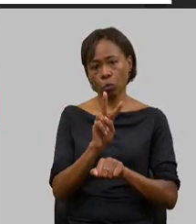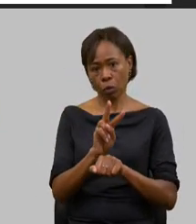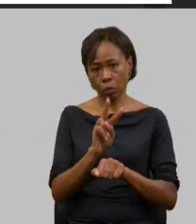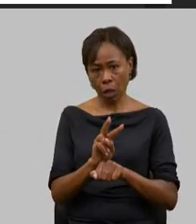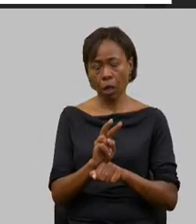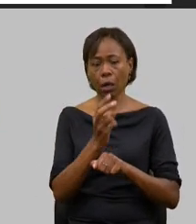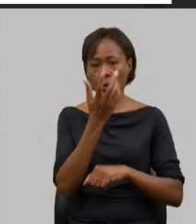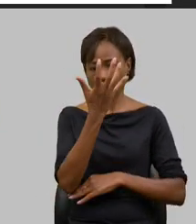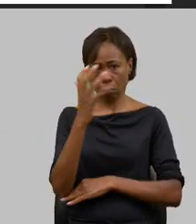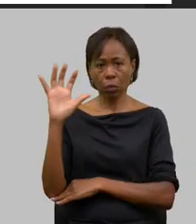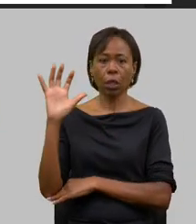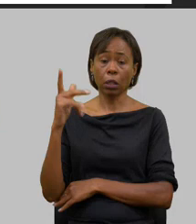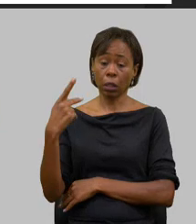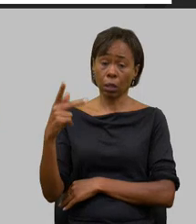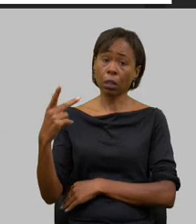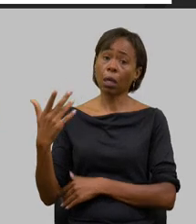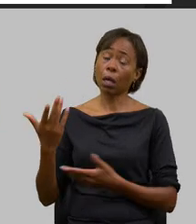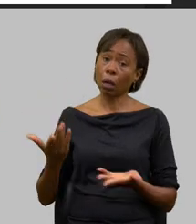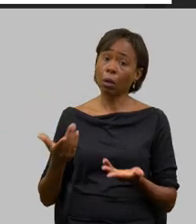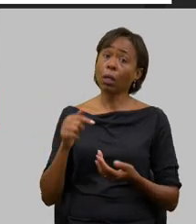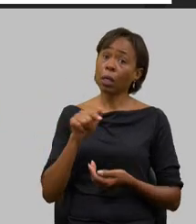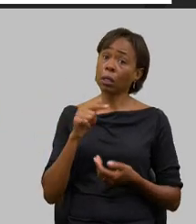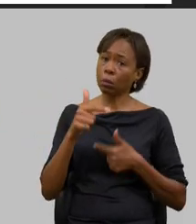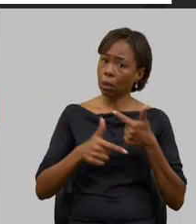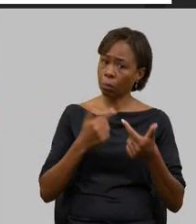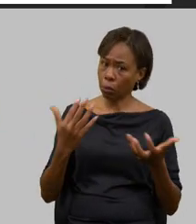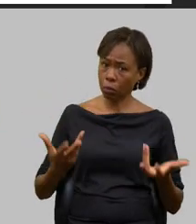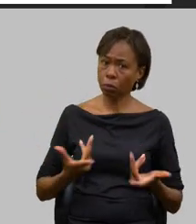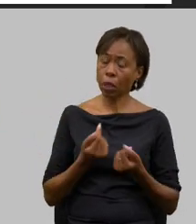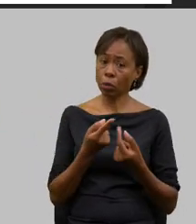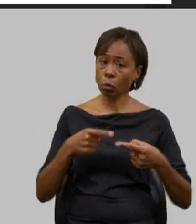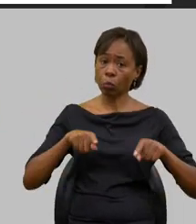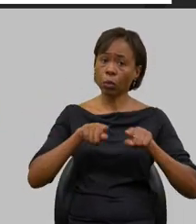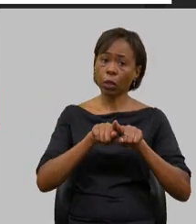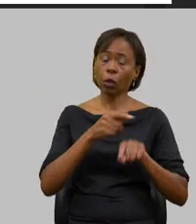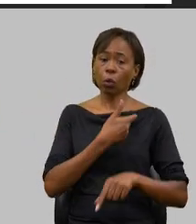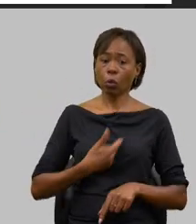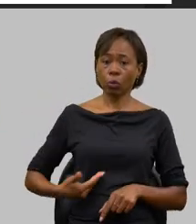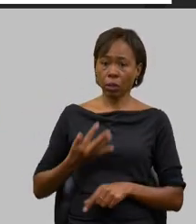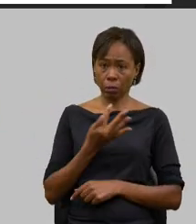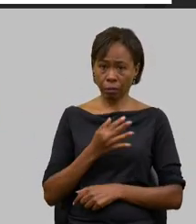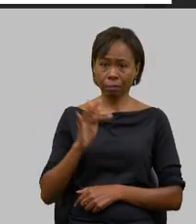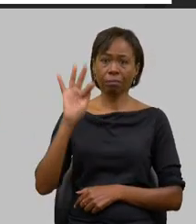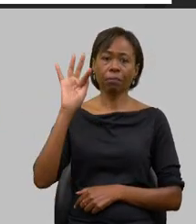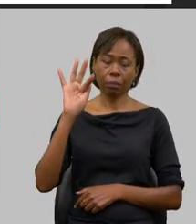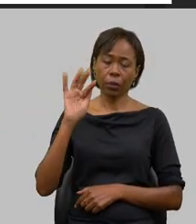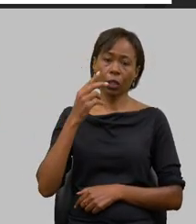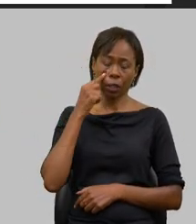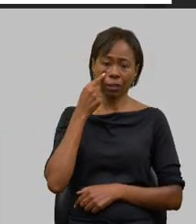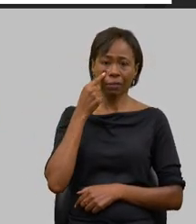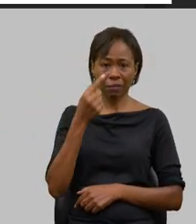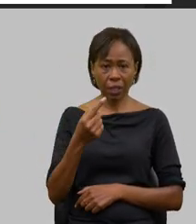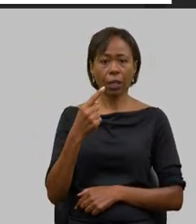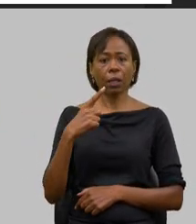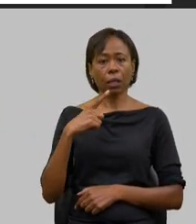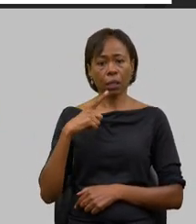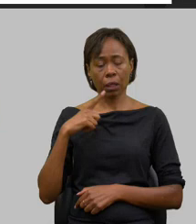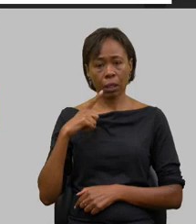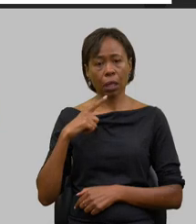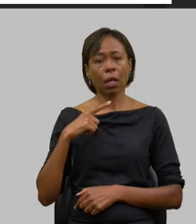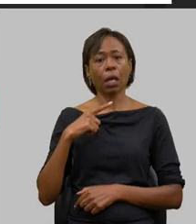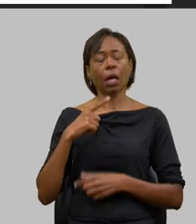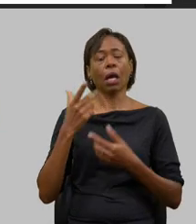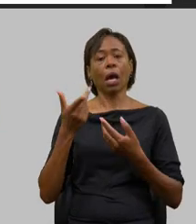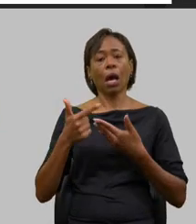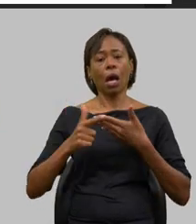e num trabalho dessa qualidade e em parceria com o governo federal a gente vê que isso realmente está surtindo efeito